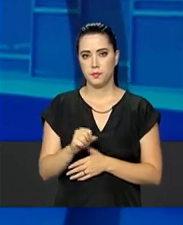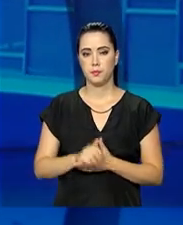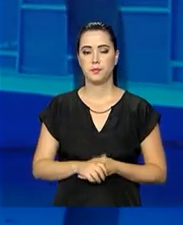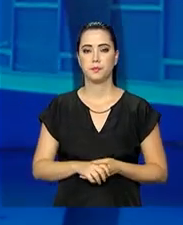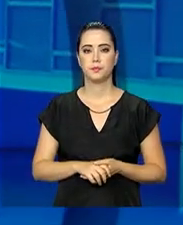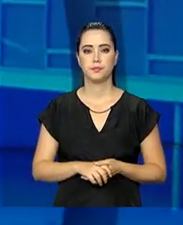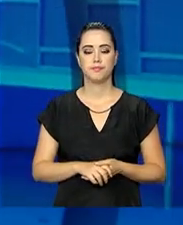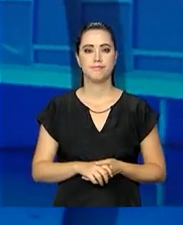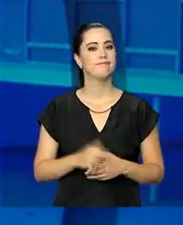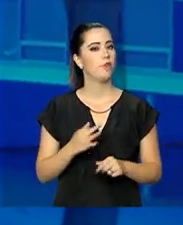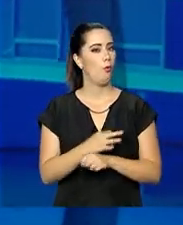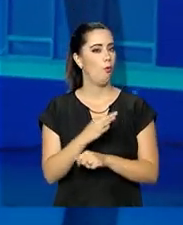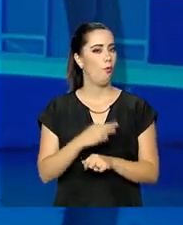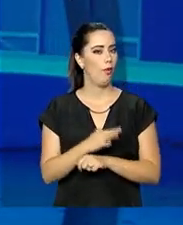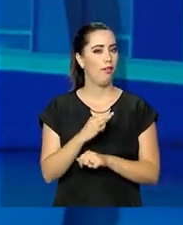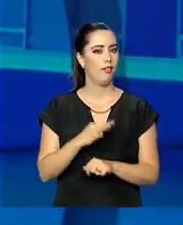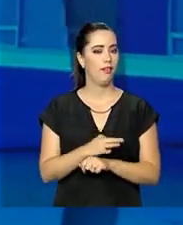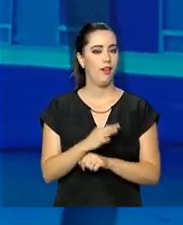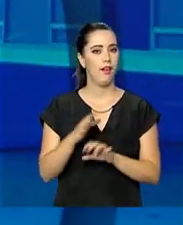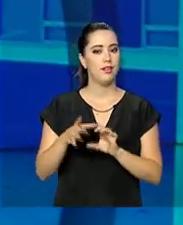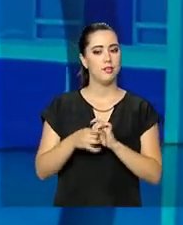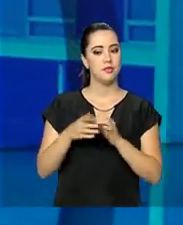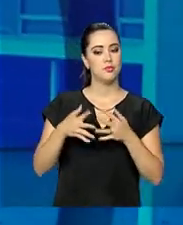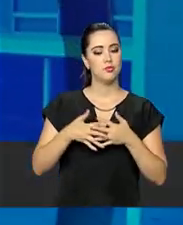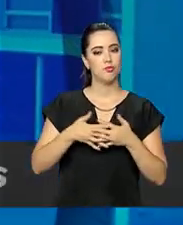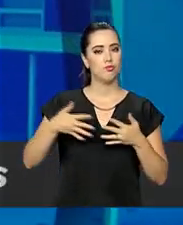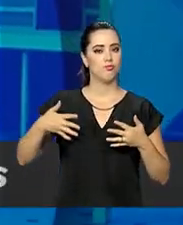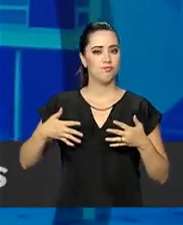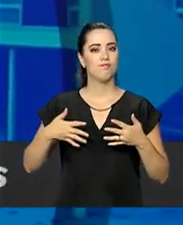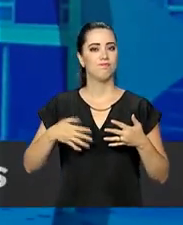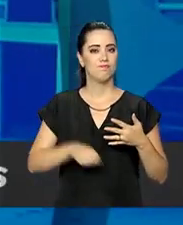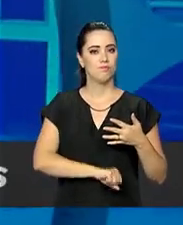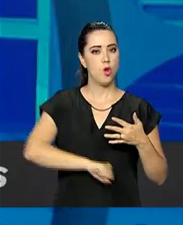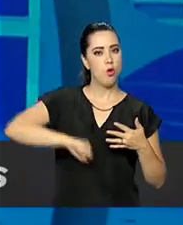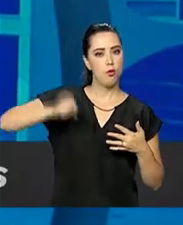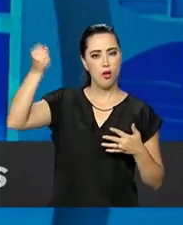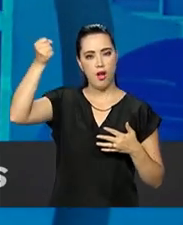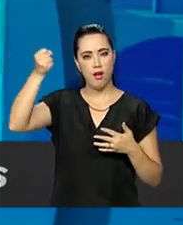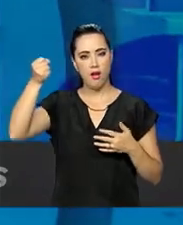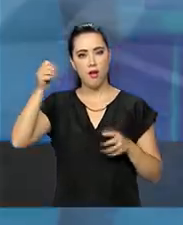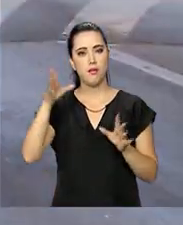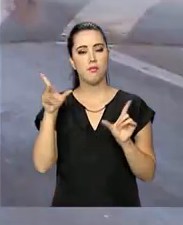O feriado da independência fechou com menos acidentes nas rodovias federais.